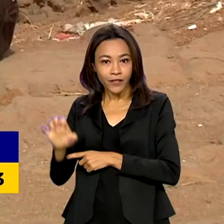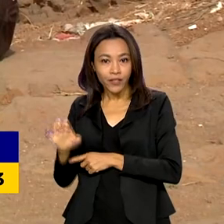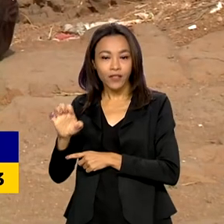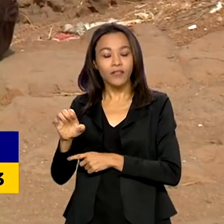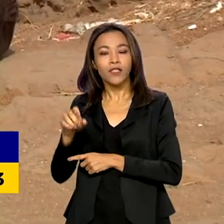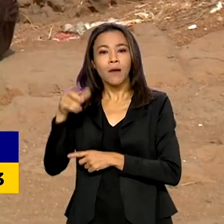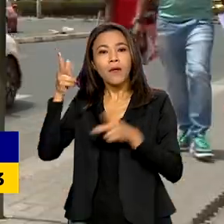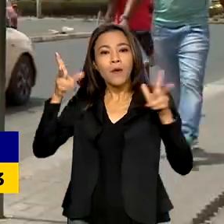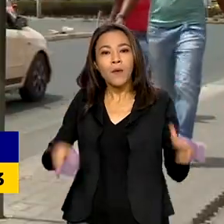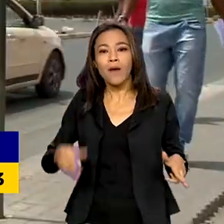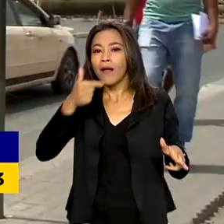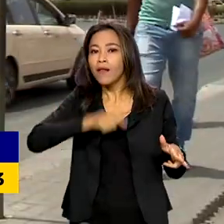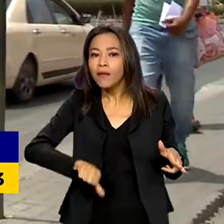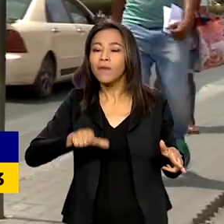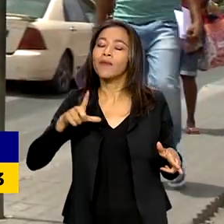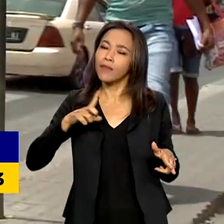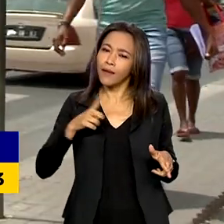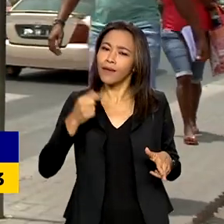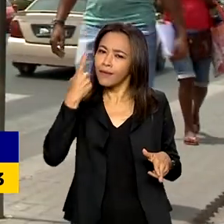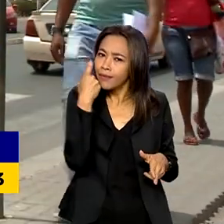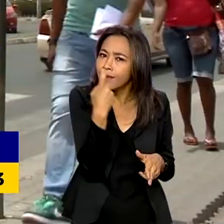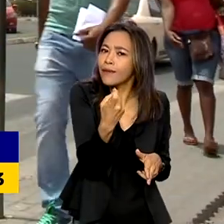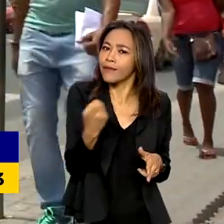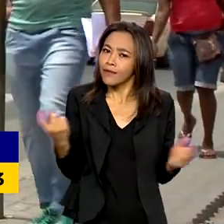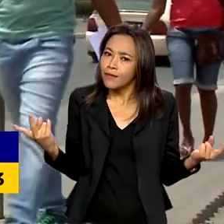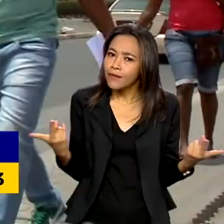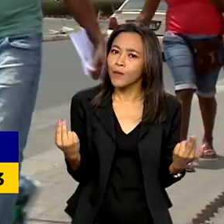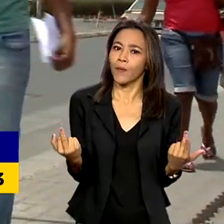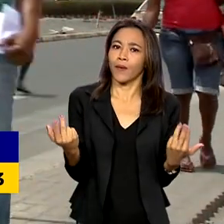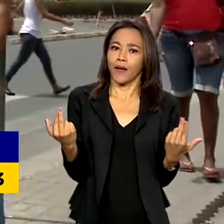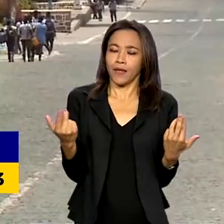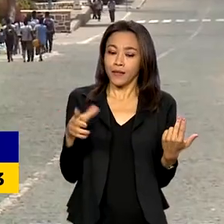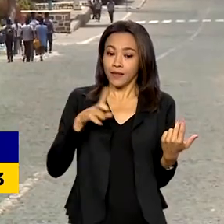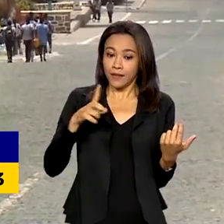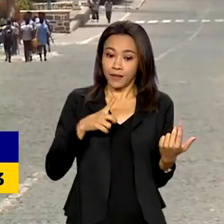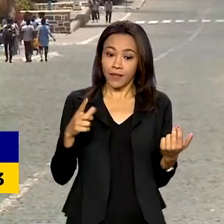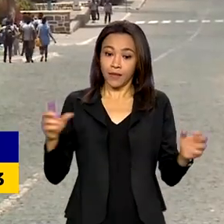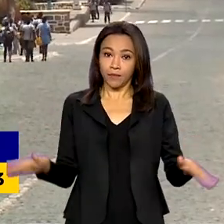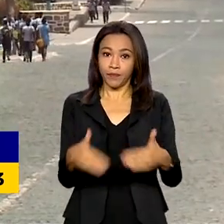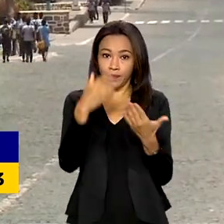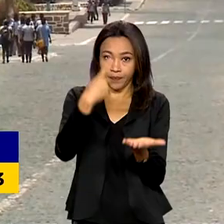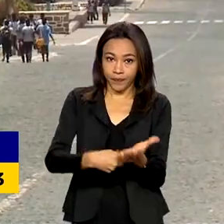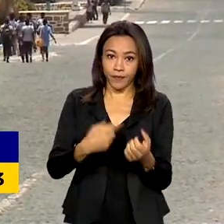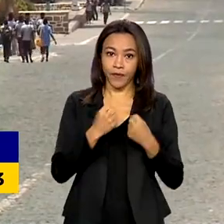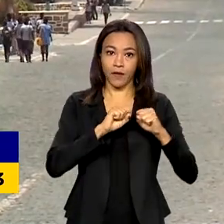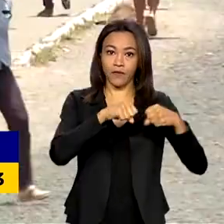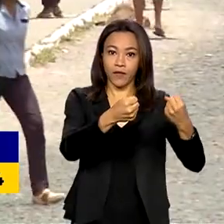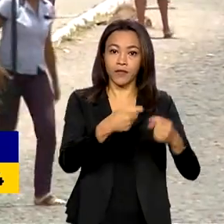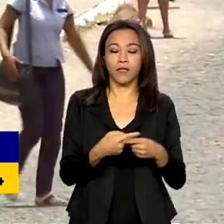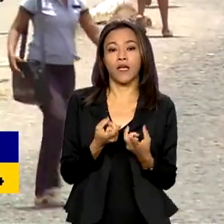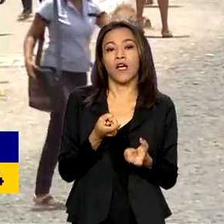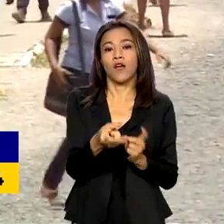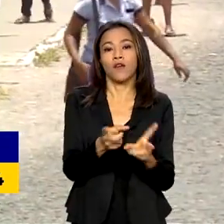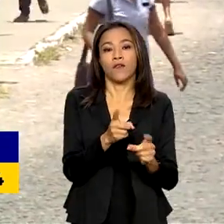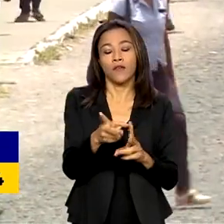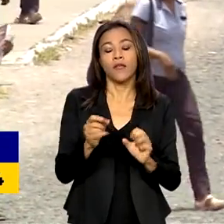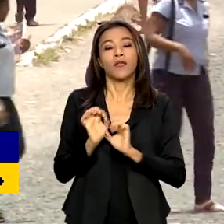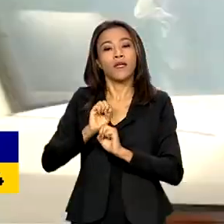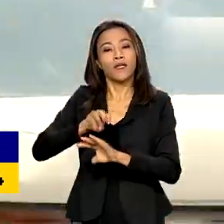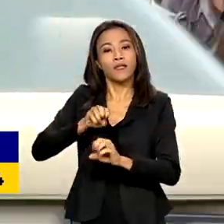muitos interesses. Os países mantêm acordos nas áreas de defesa, comércio, educação e